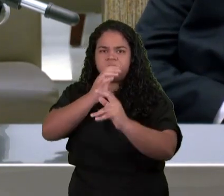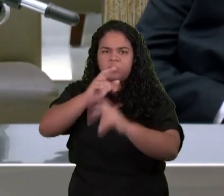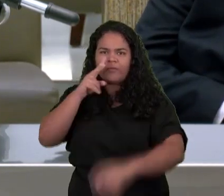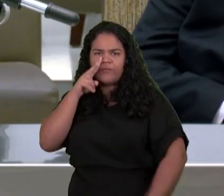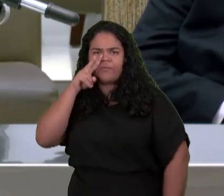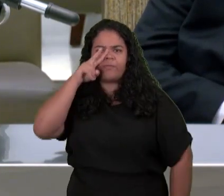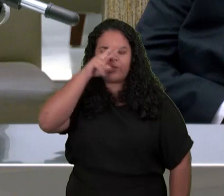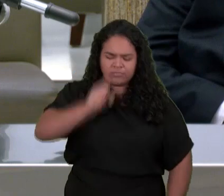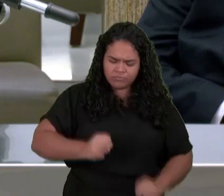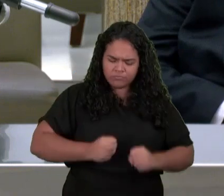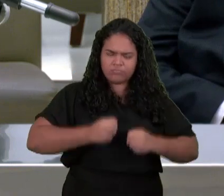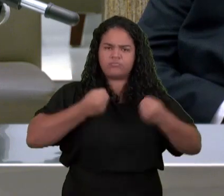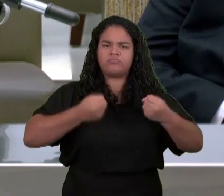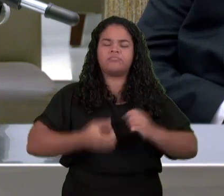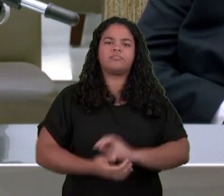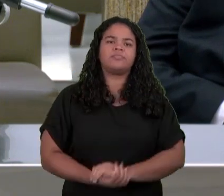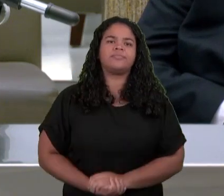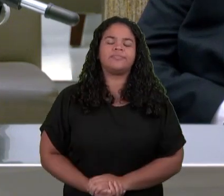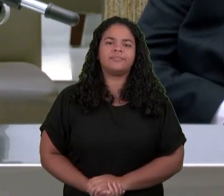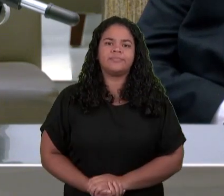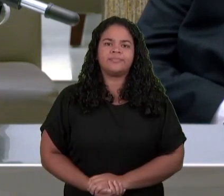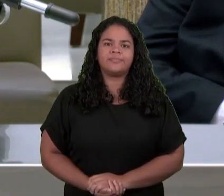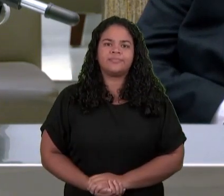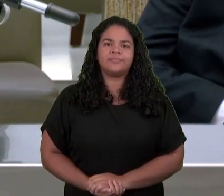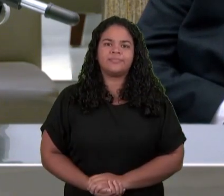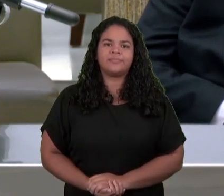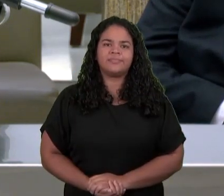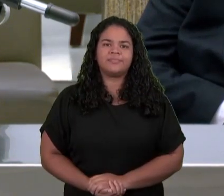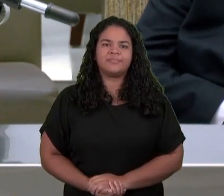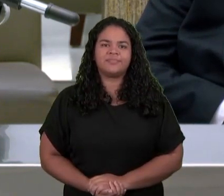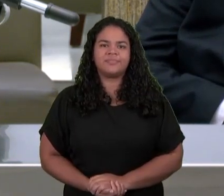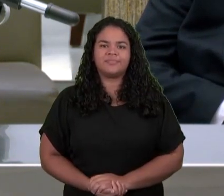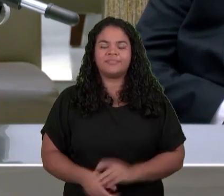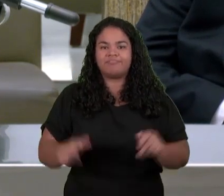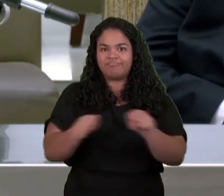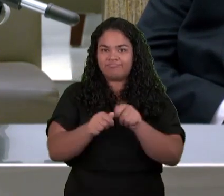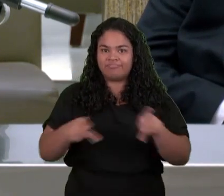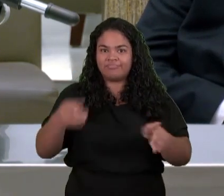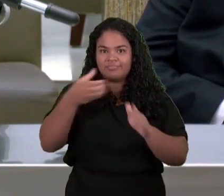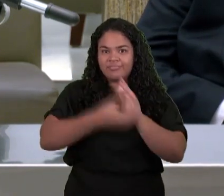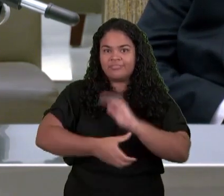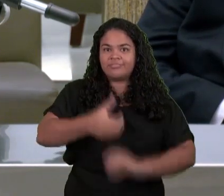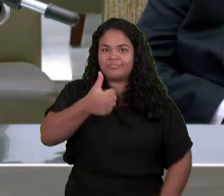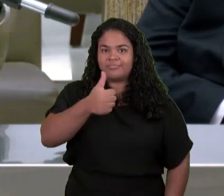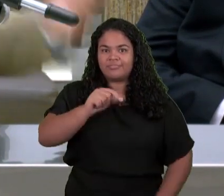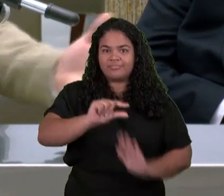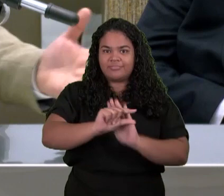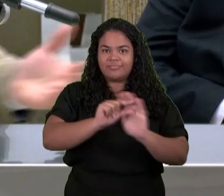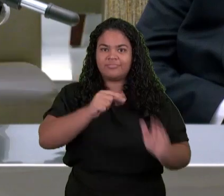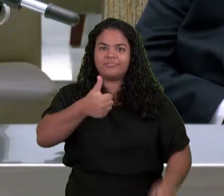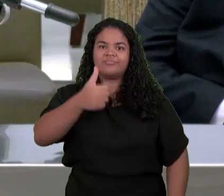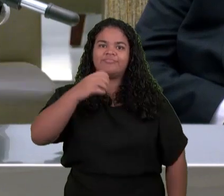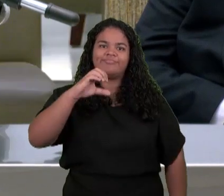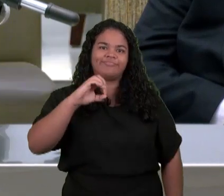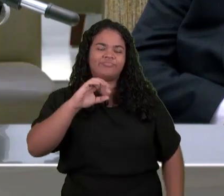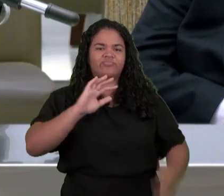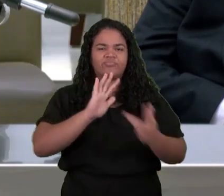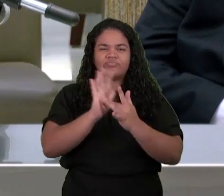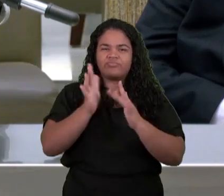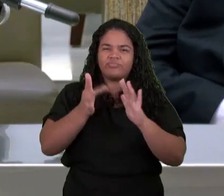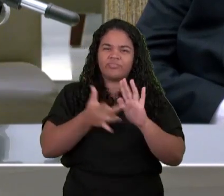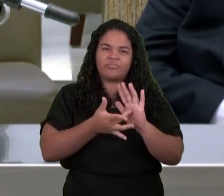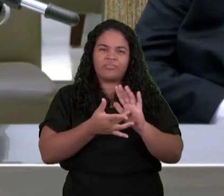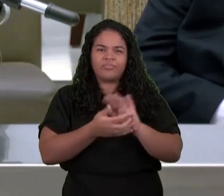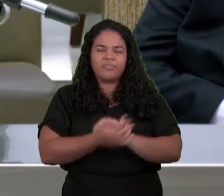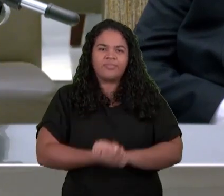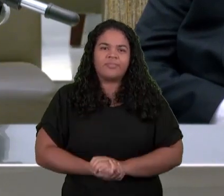capítulo 1 Quando ele escuta a voz de Deus Falando com ele João, na ilha de Pátimos E